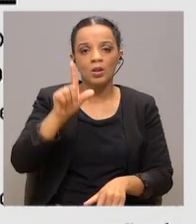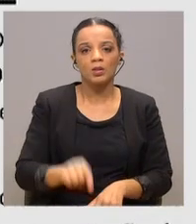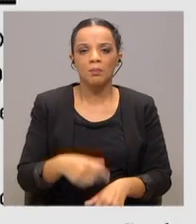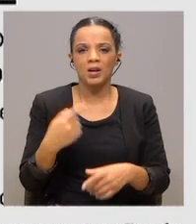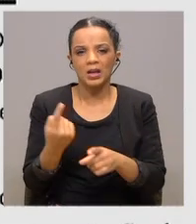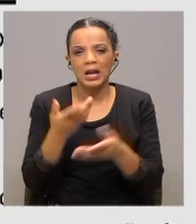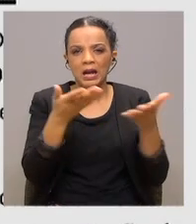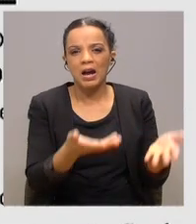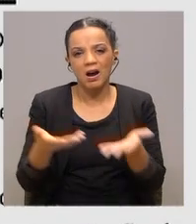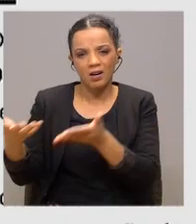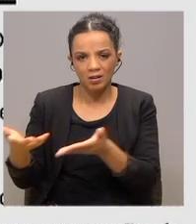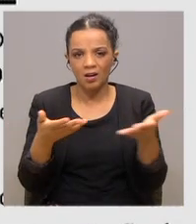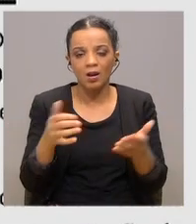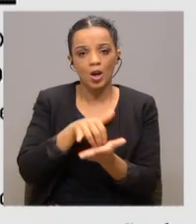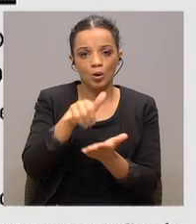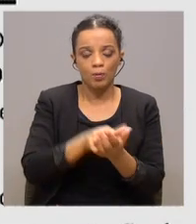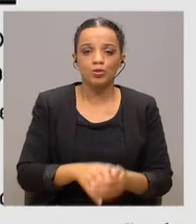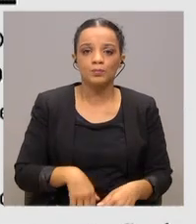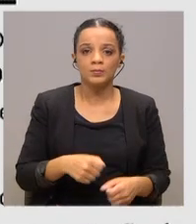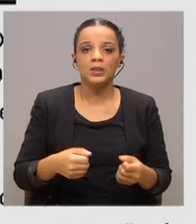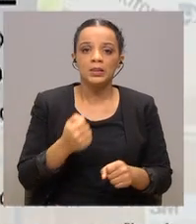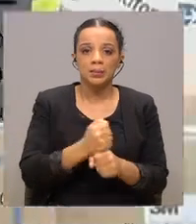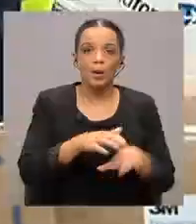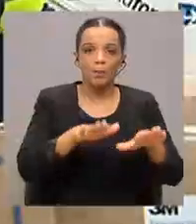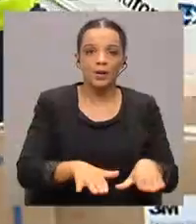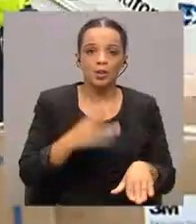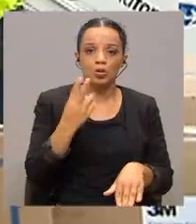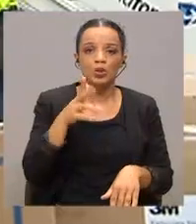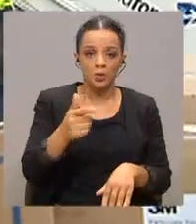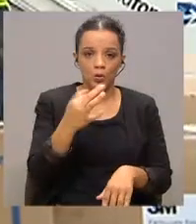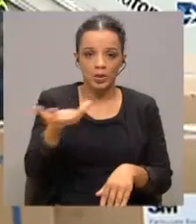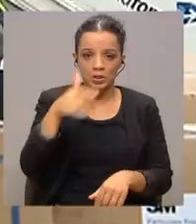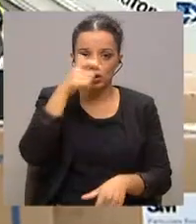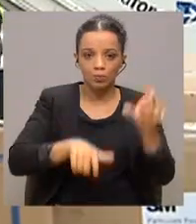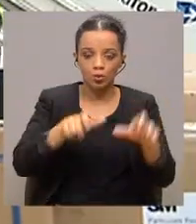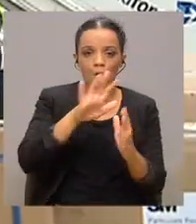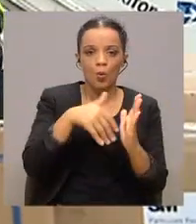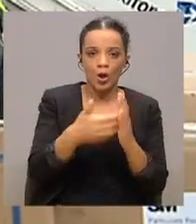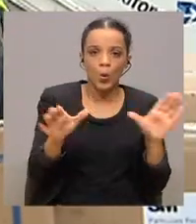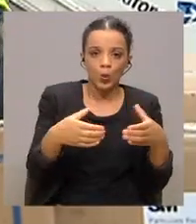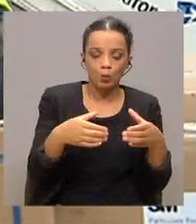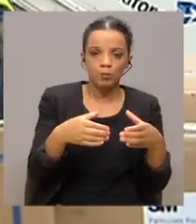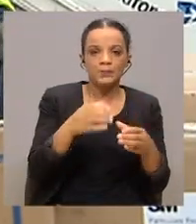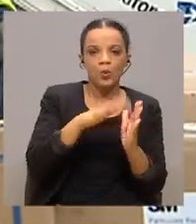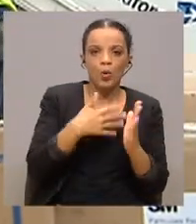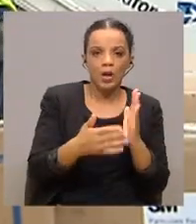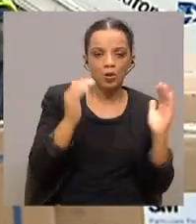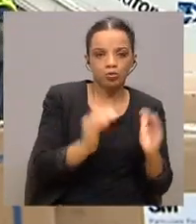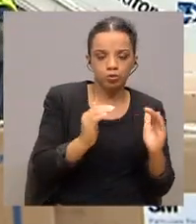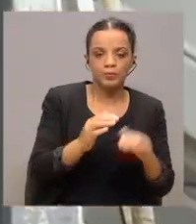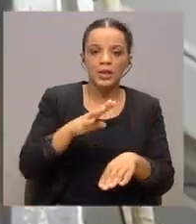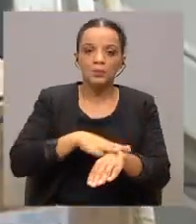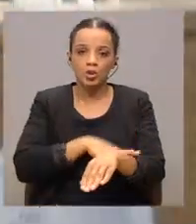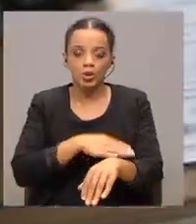nos aeroportos. Lay-off para 2.400 trabalhadores, o pequeno grupo fica com horário reduzido, administradores com menos